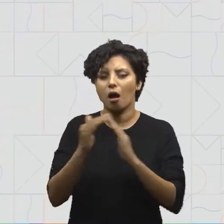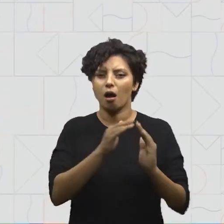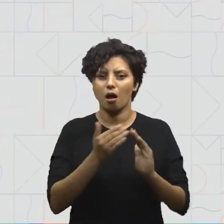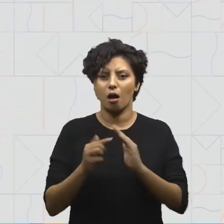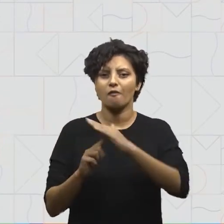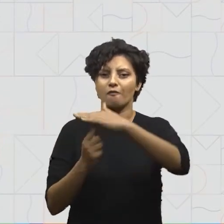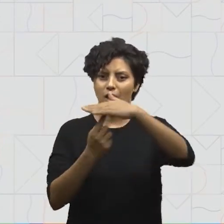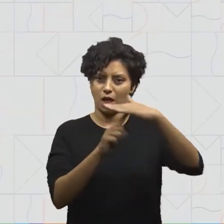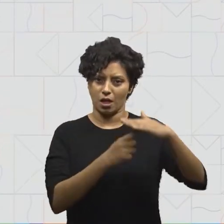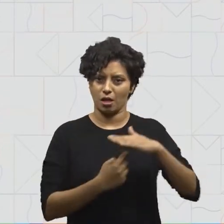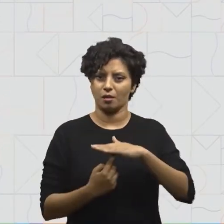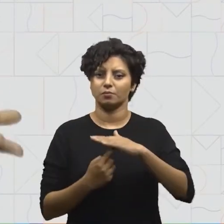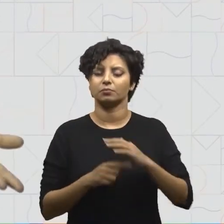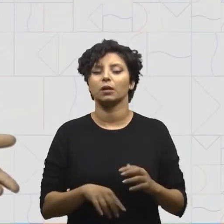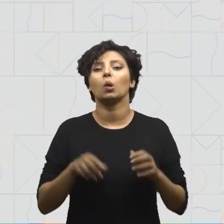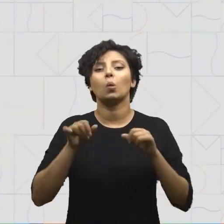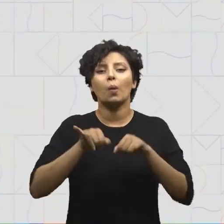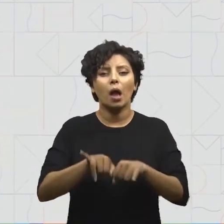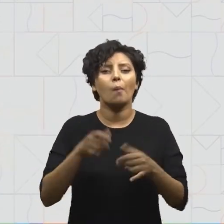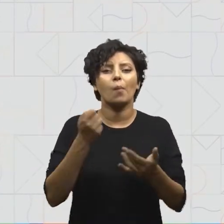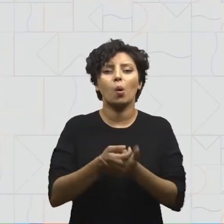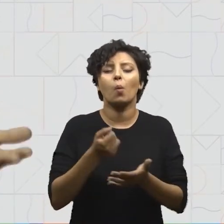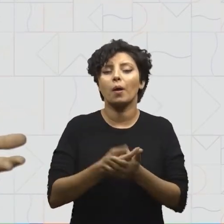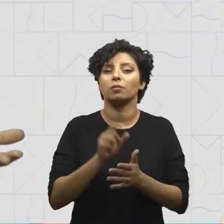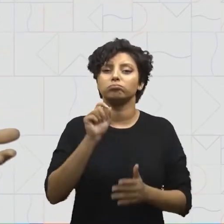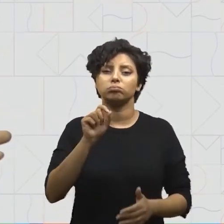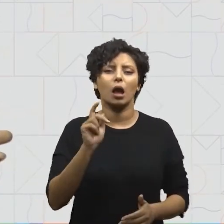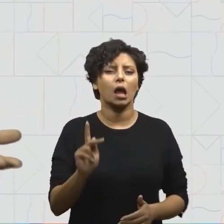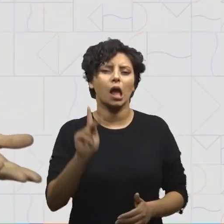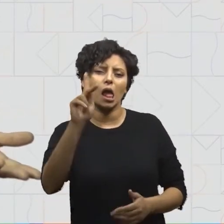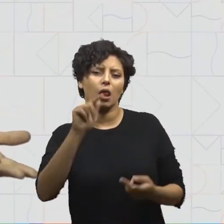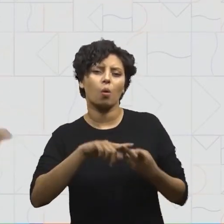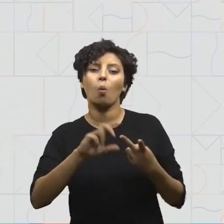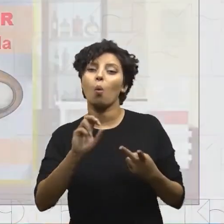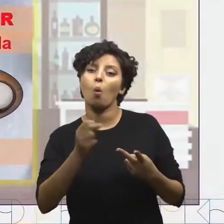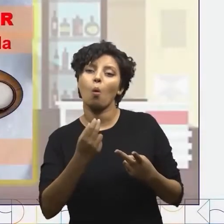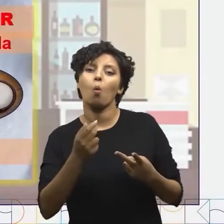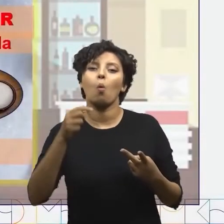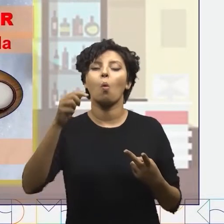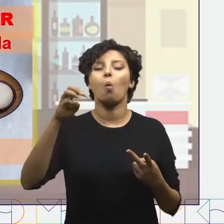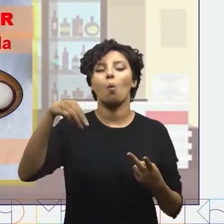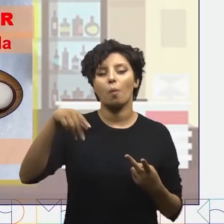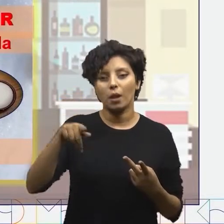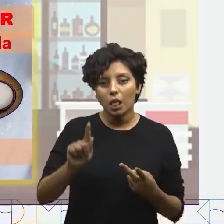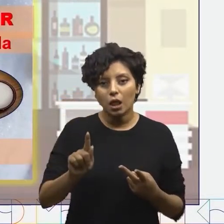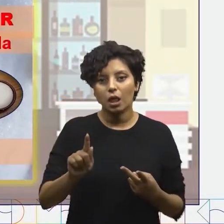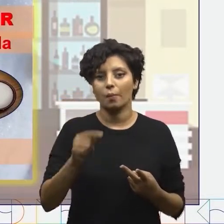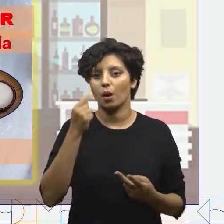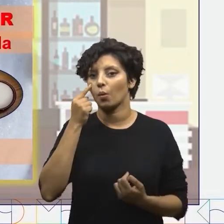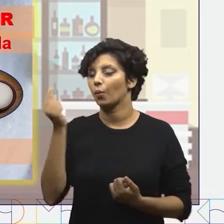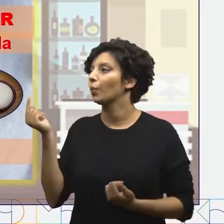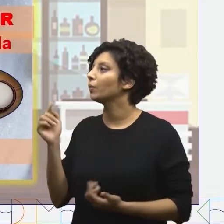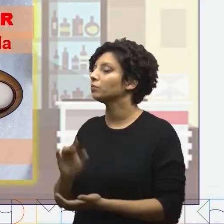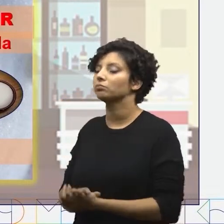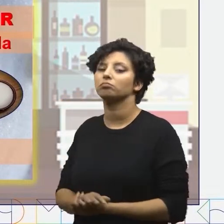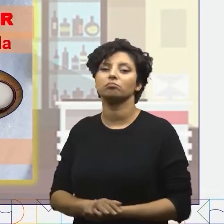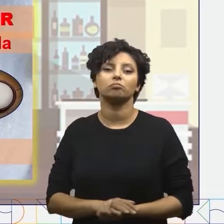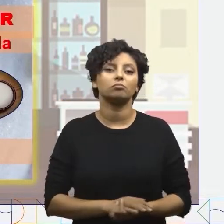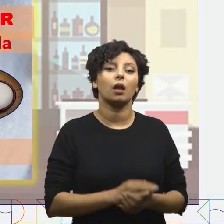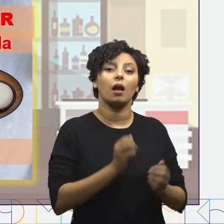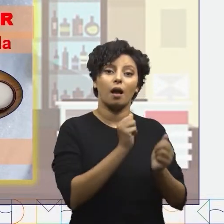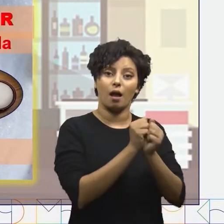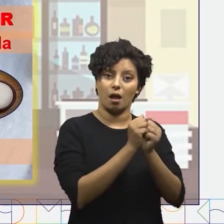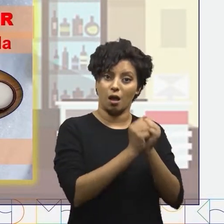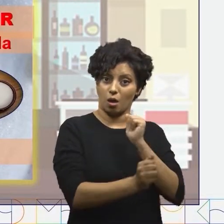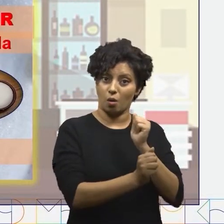No supermercado, o que podemos comprar por quilo ou grama? Podemos comprar arroz,